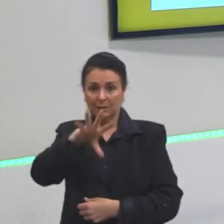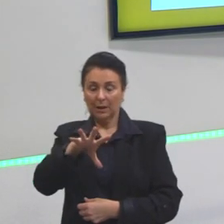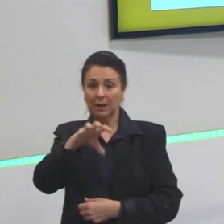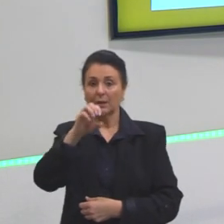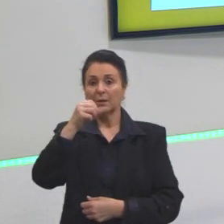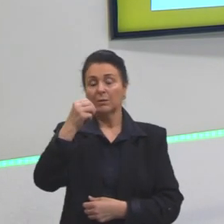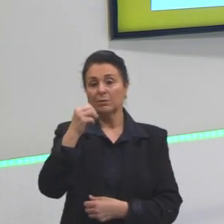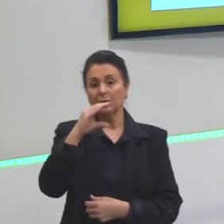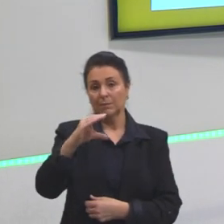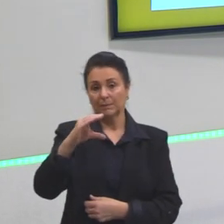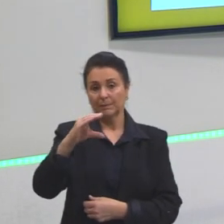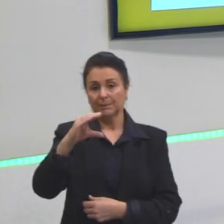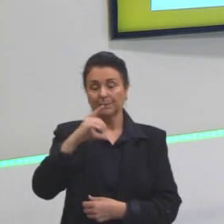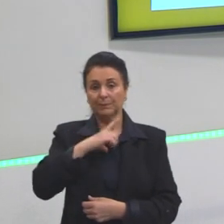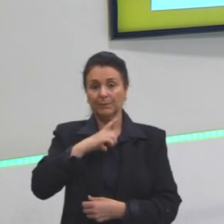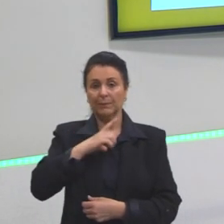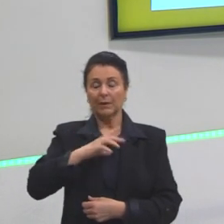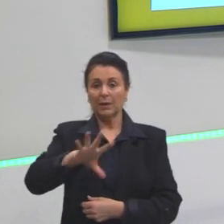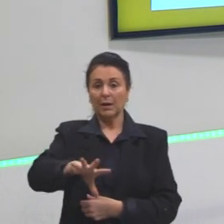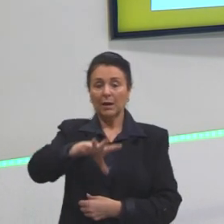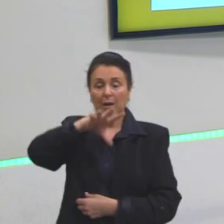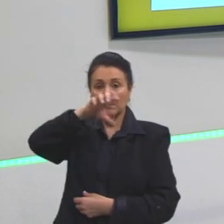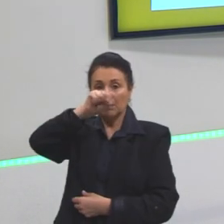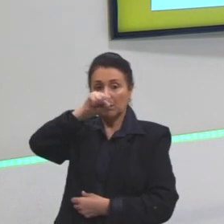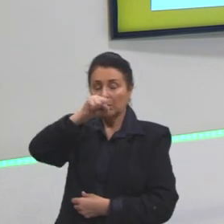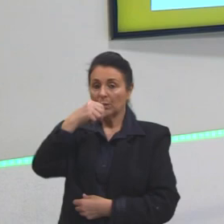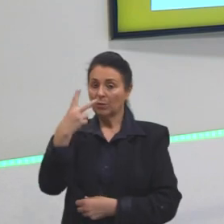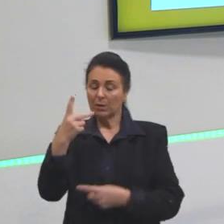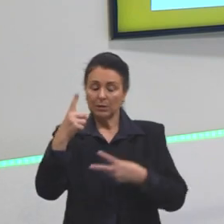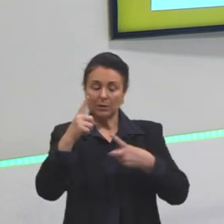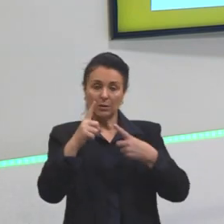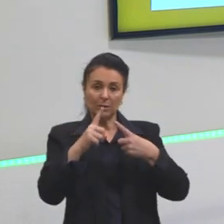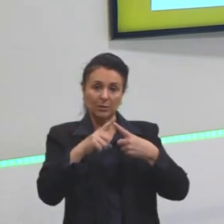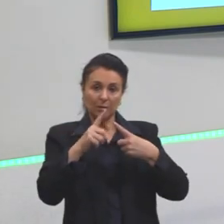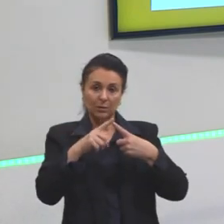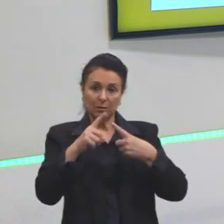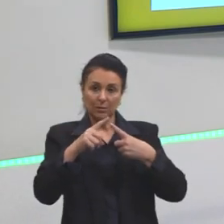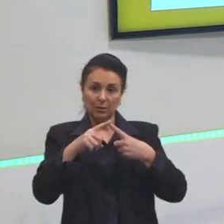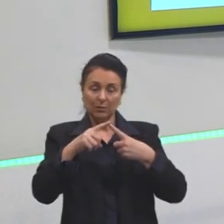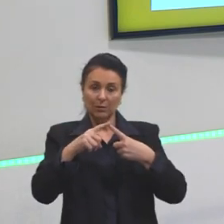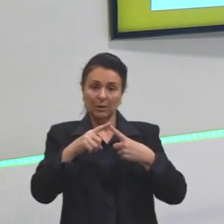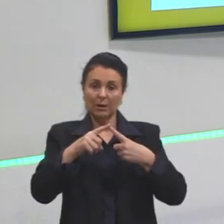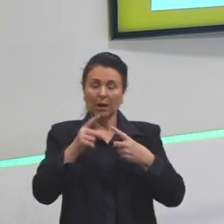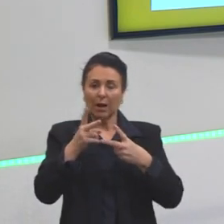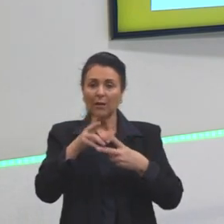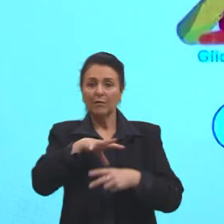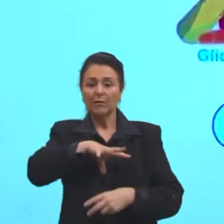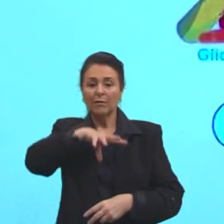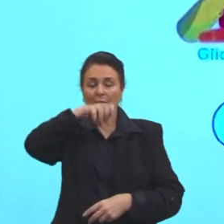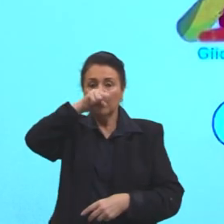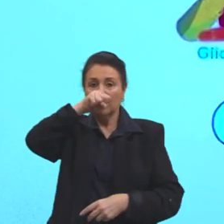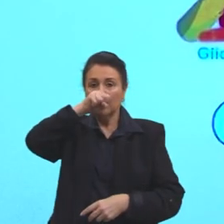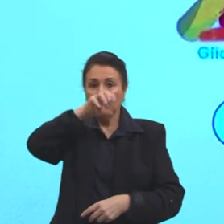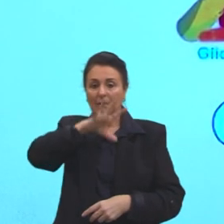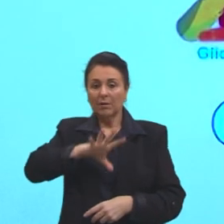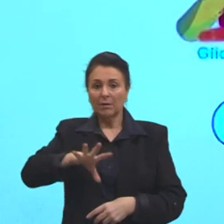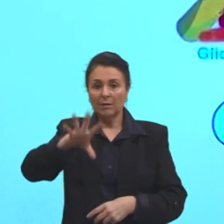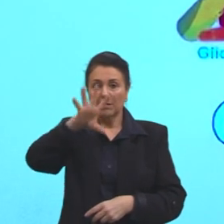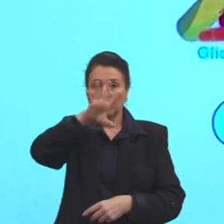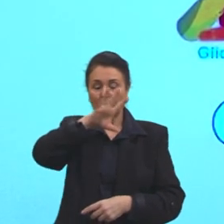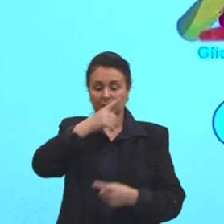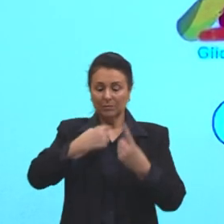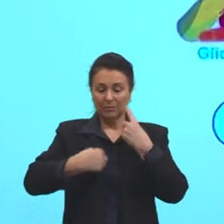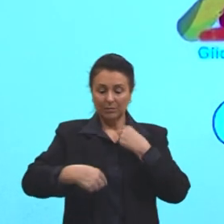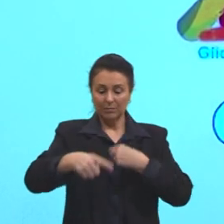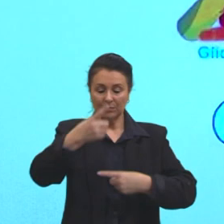Então, a respiração, nós temos dois tipos, né? Nós temos a ventilação, que é esse processo